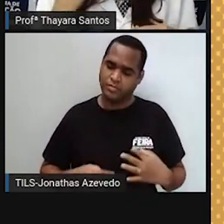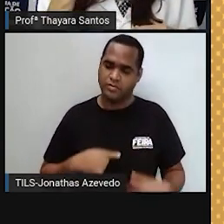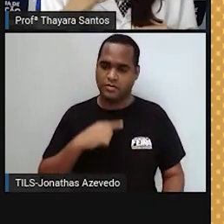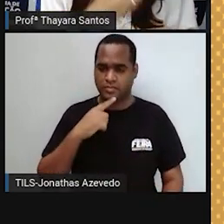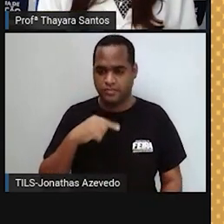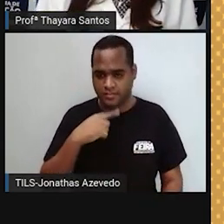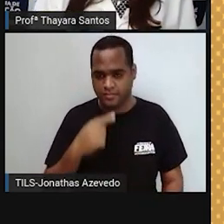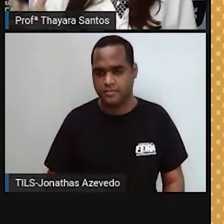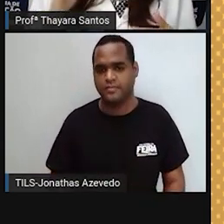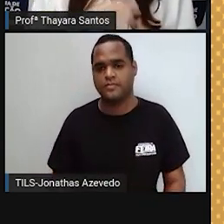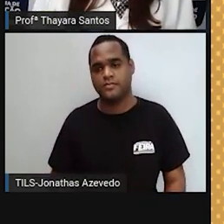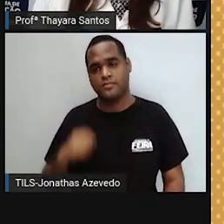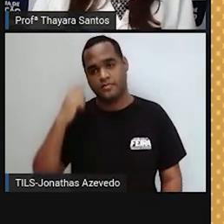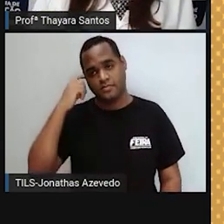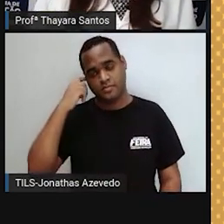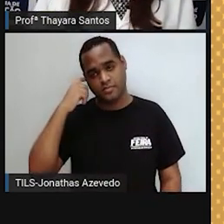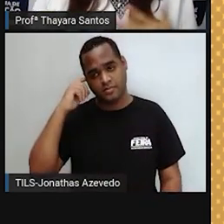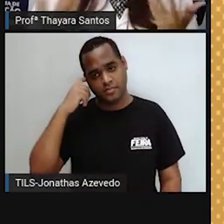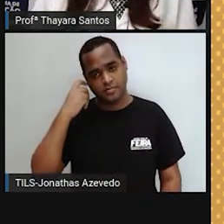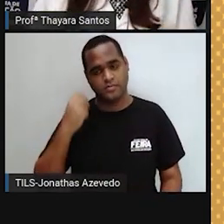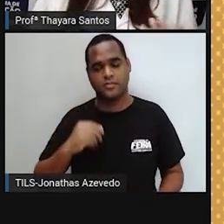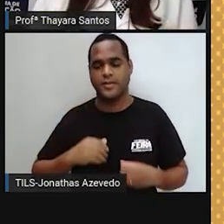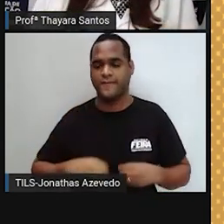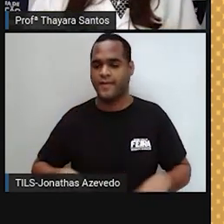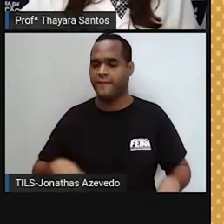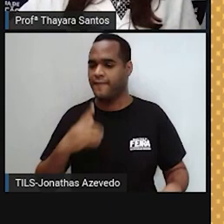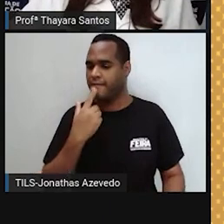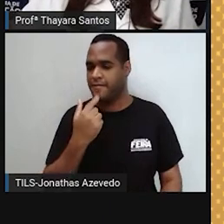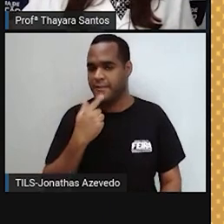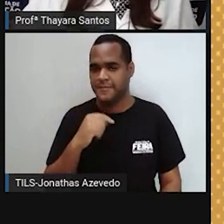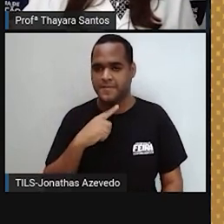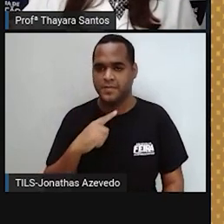o endométrio sai e é o que a gente chama de menstruação.